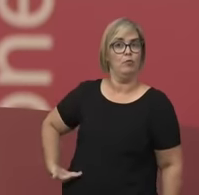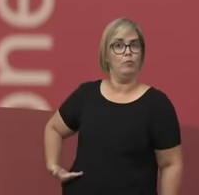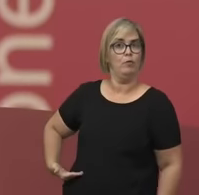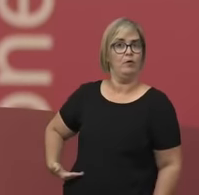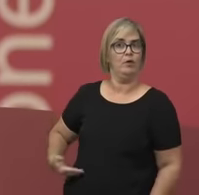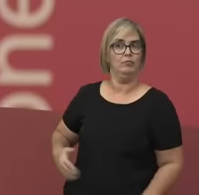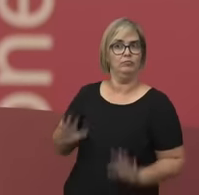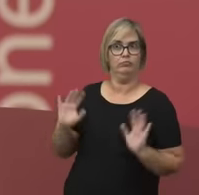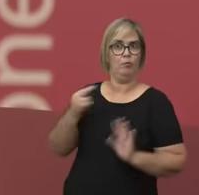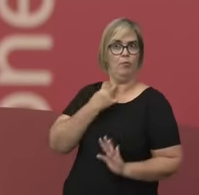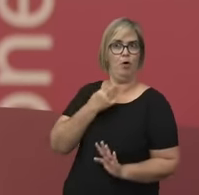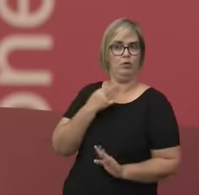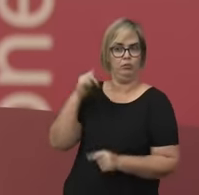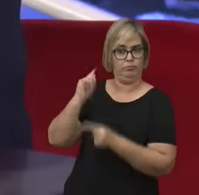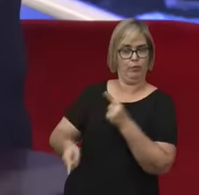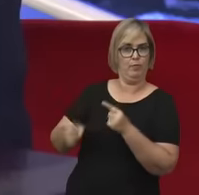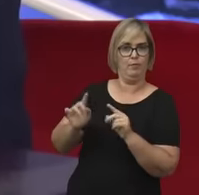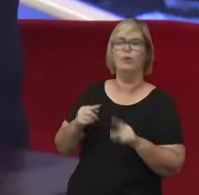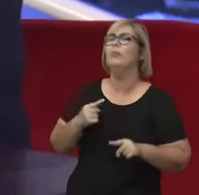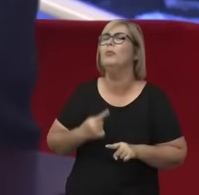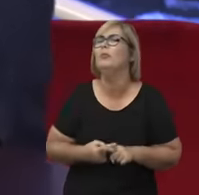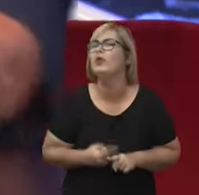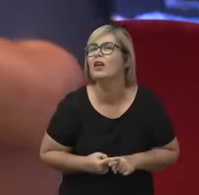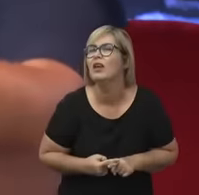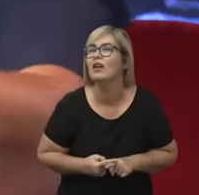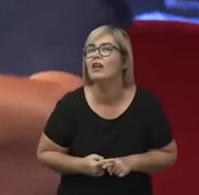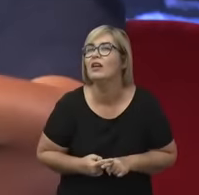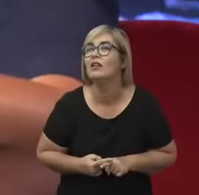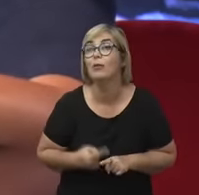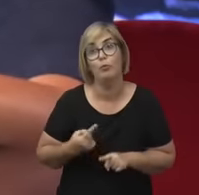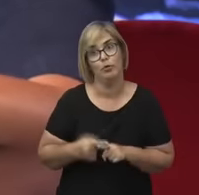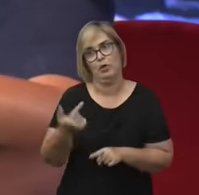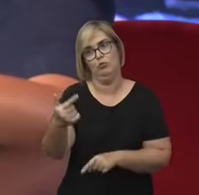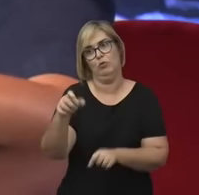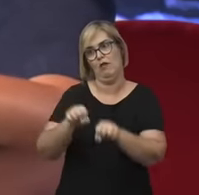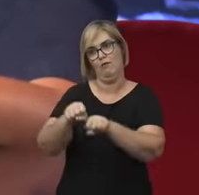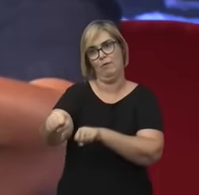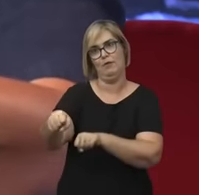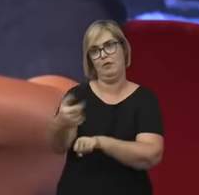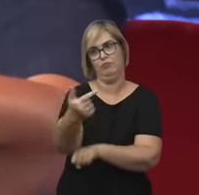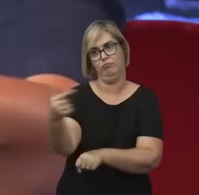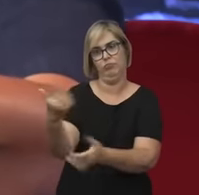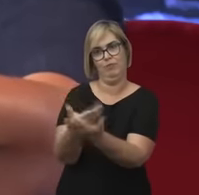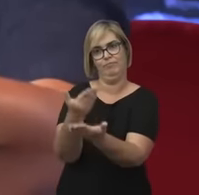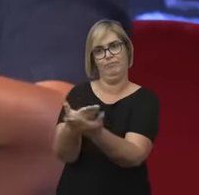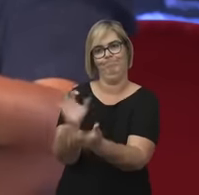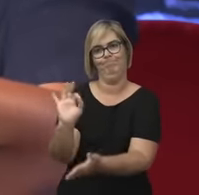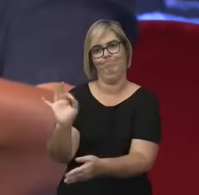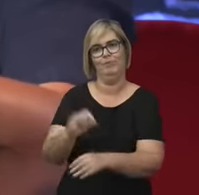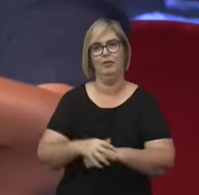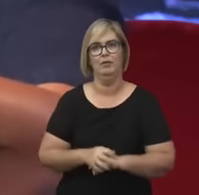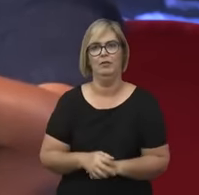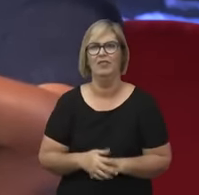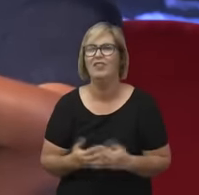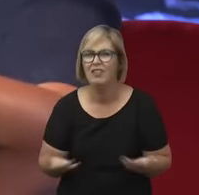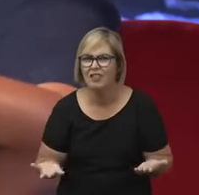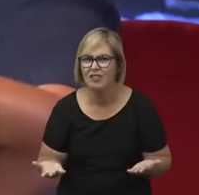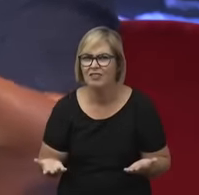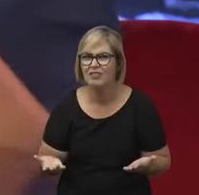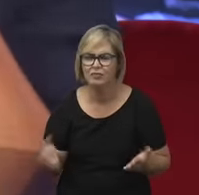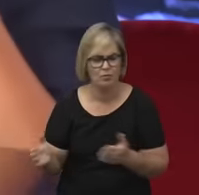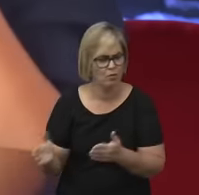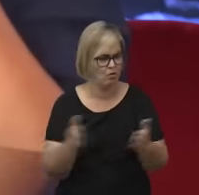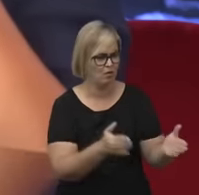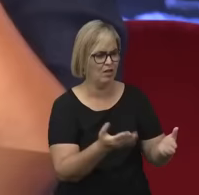pública, os cargos públicos. Por quê? Porque não tem formação. E aí, qual é o outro lado do círculo